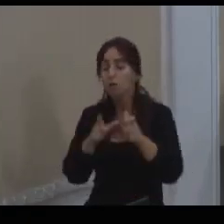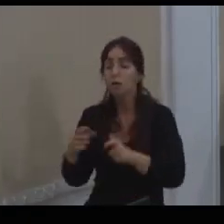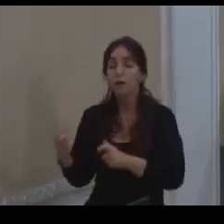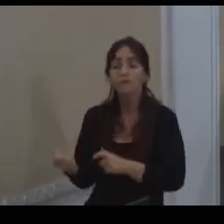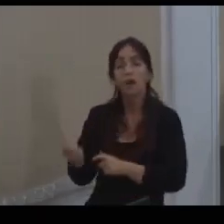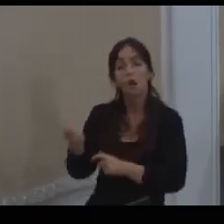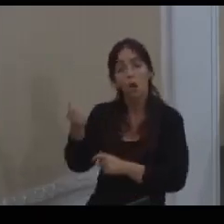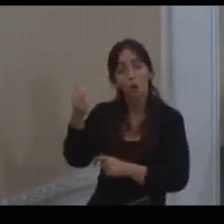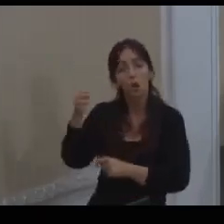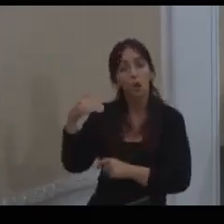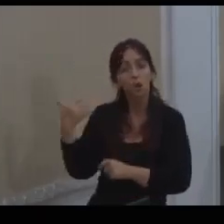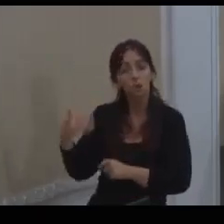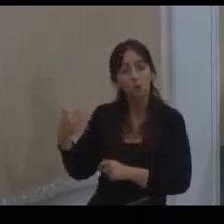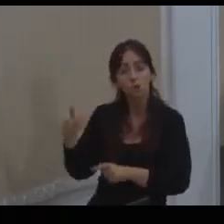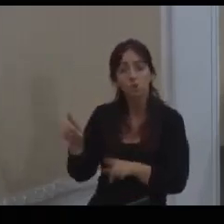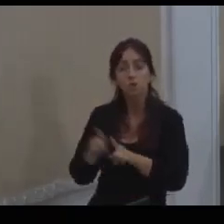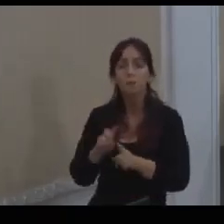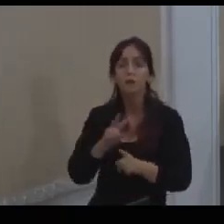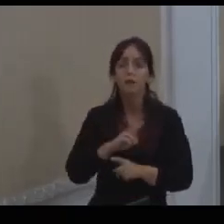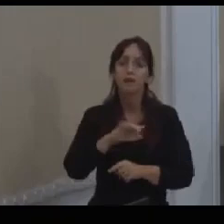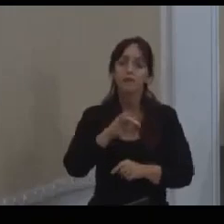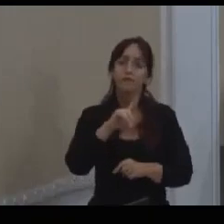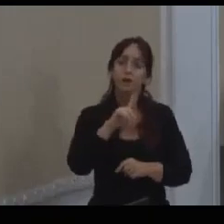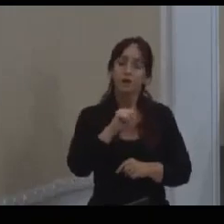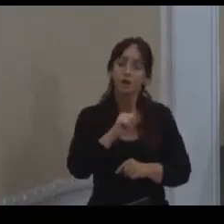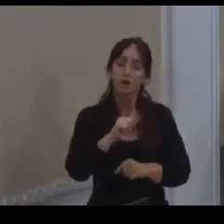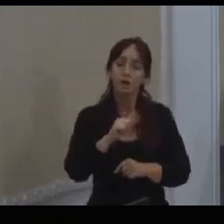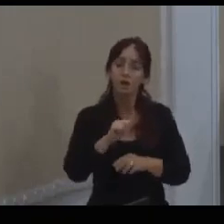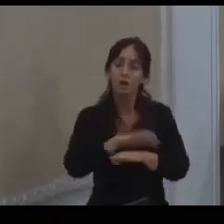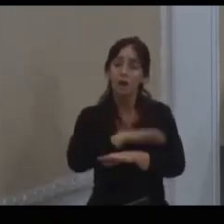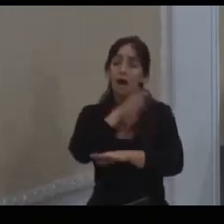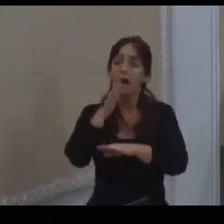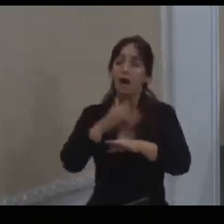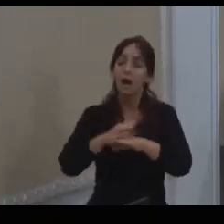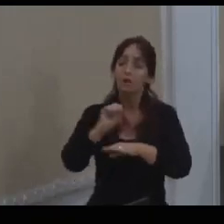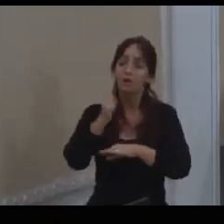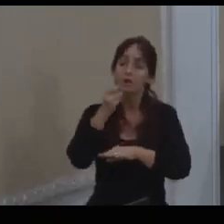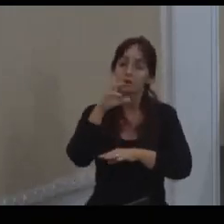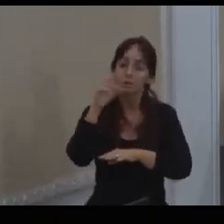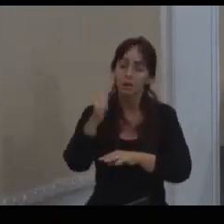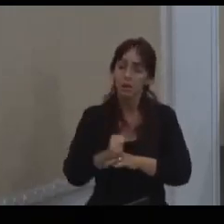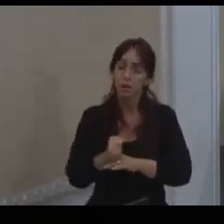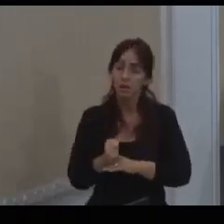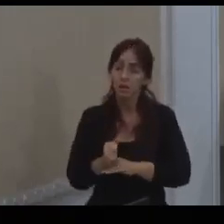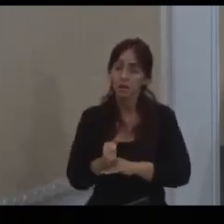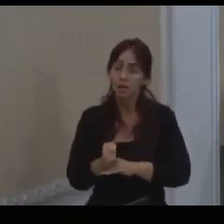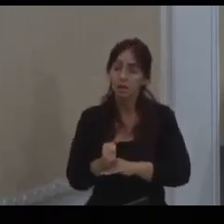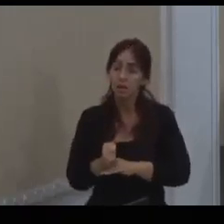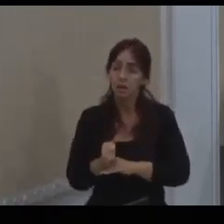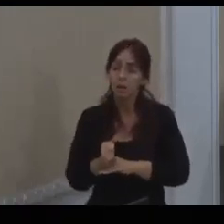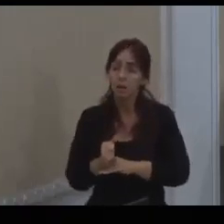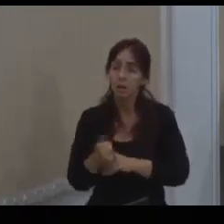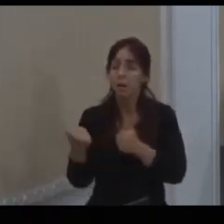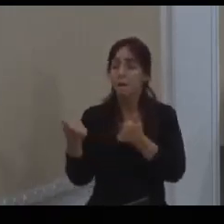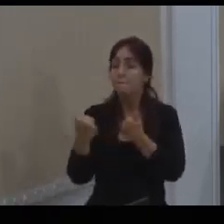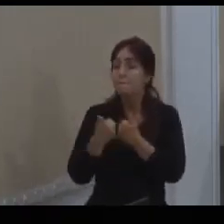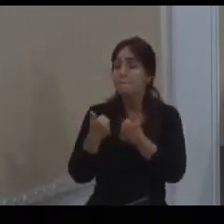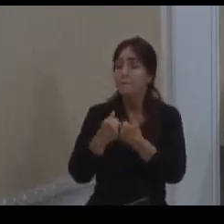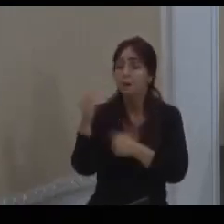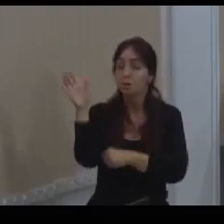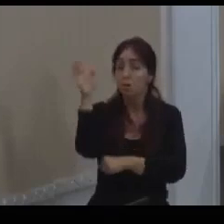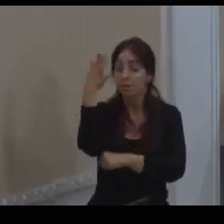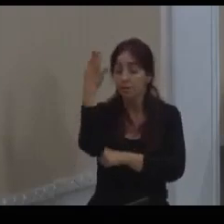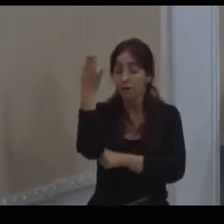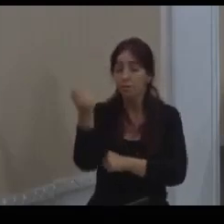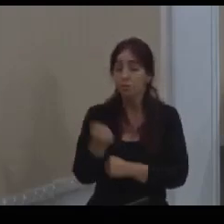aquela aquela vila no alto da serra ali do lado daquele hotel pessoas queriam fazer as pessoas não querem sair de lá elas querem